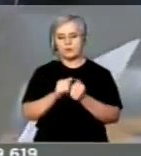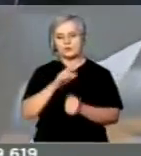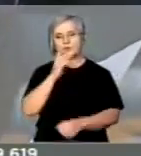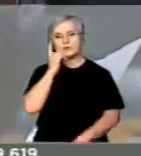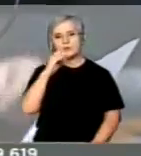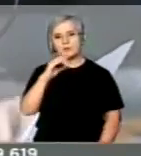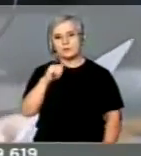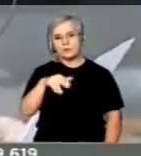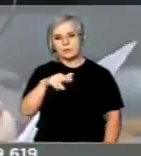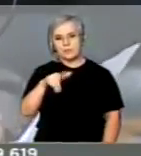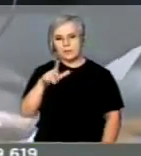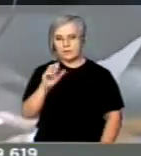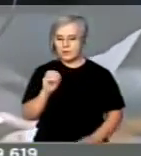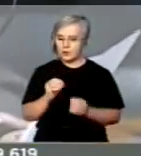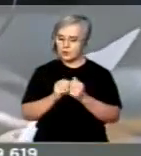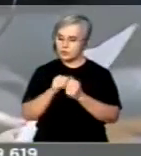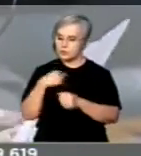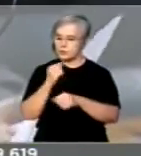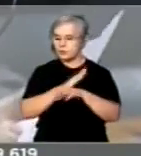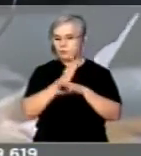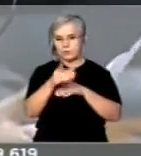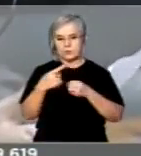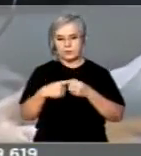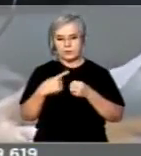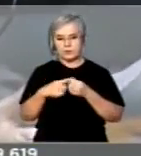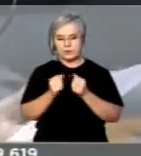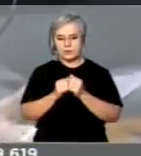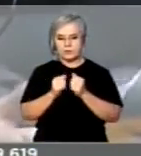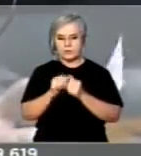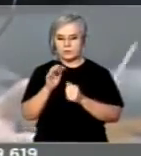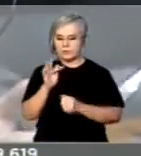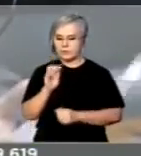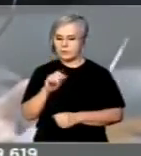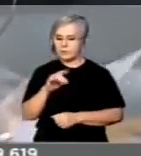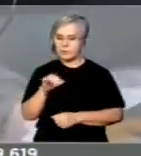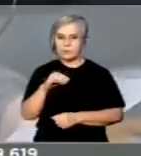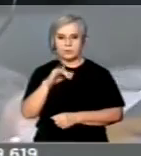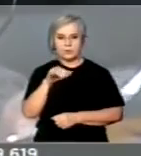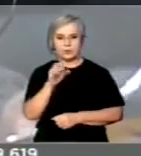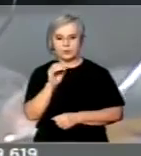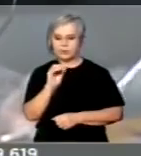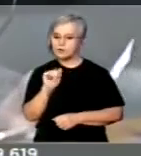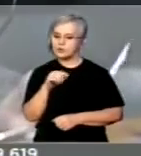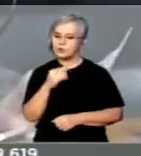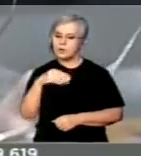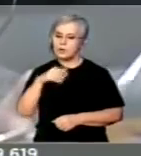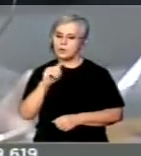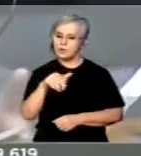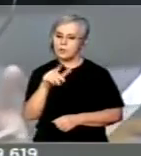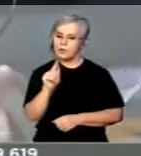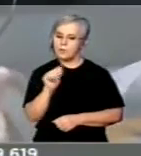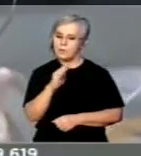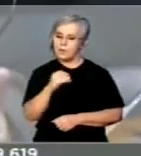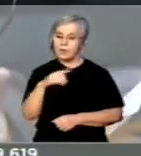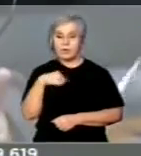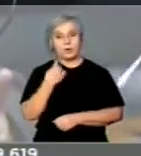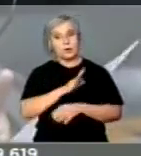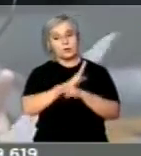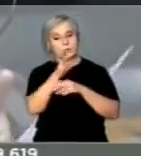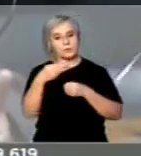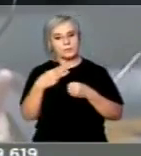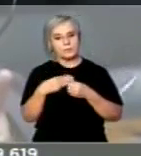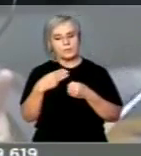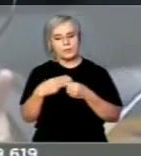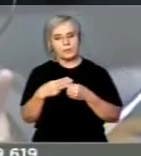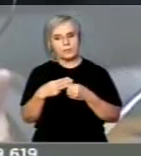Conversando com a Cidade, da Fundação João Mangaberi do PSB, estivemos no município de Cutia do Araguari,